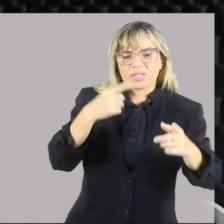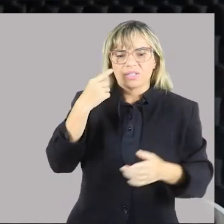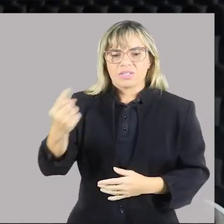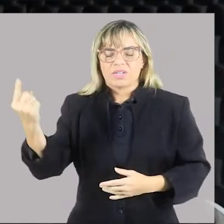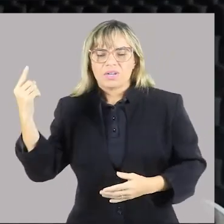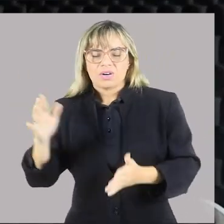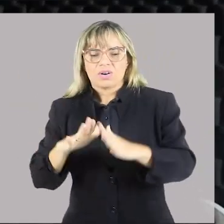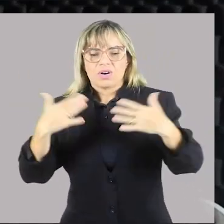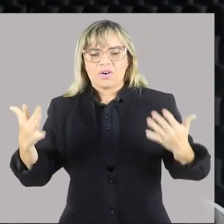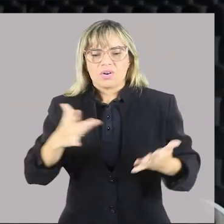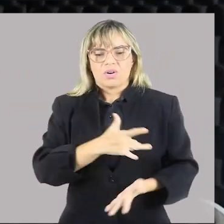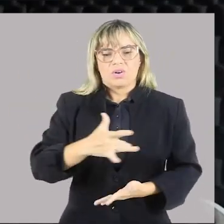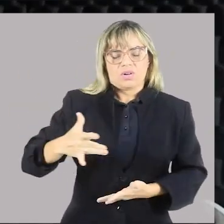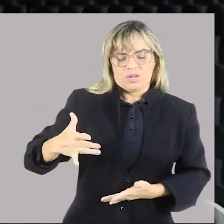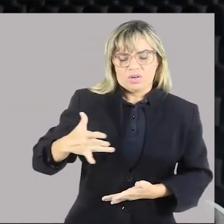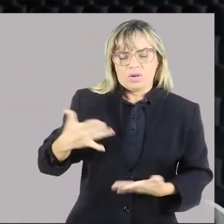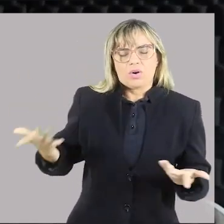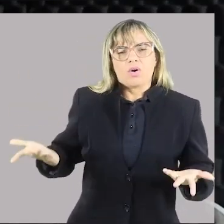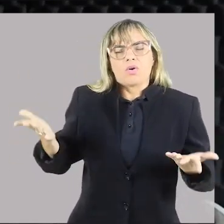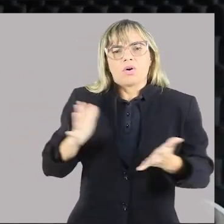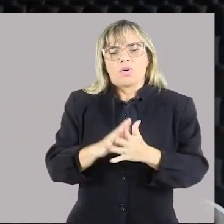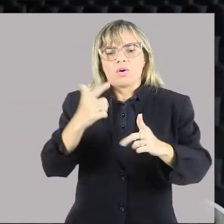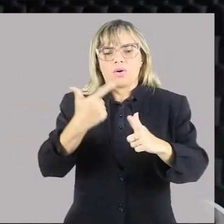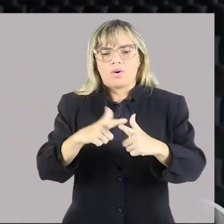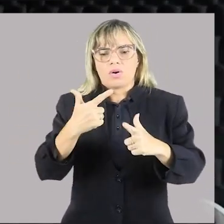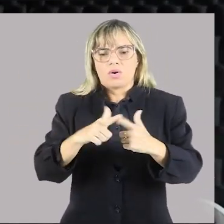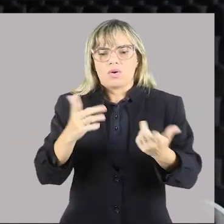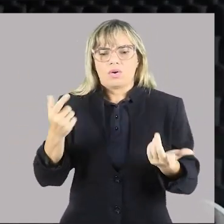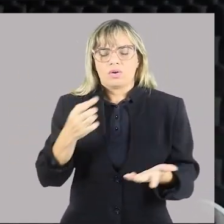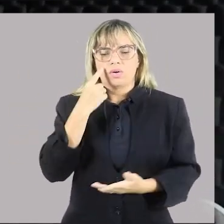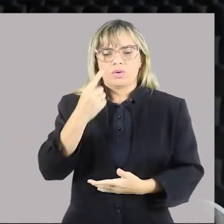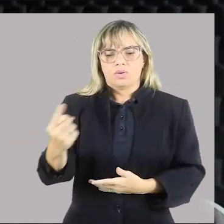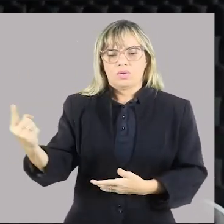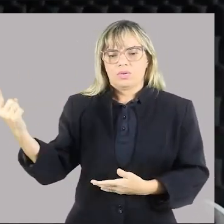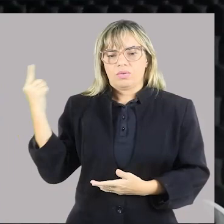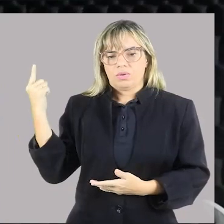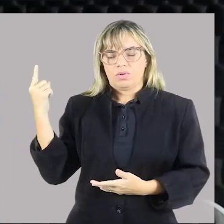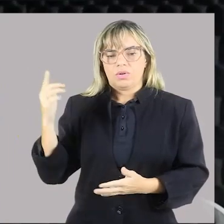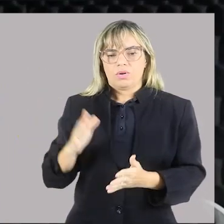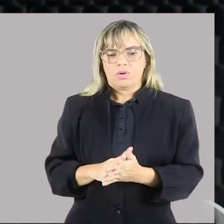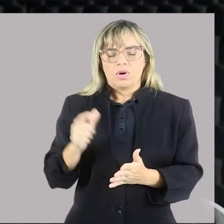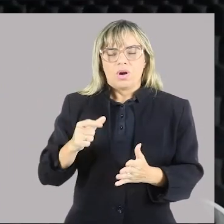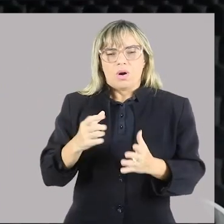relacionados à questão da saúde pública? A lotação no sistema único de saúde.